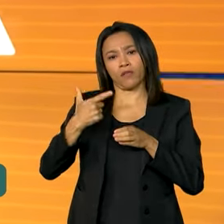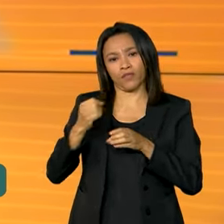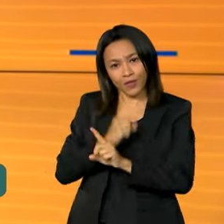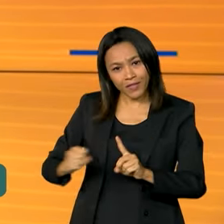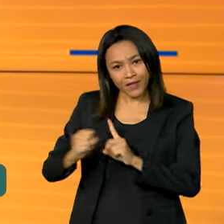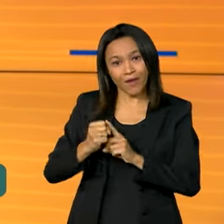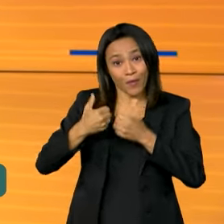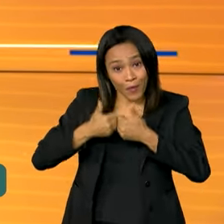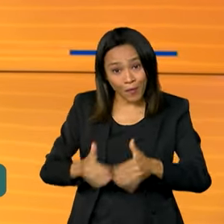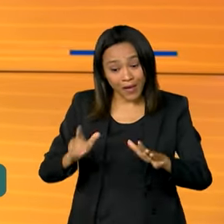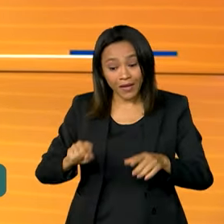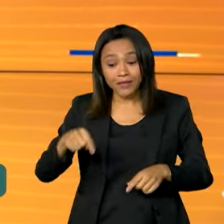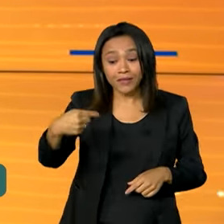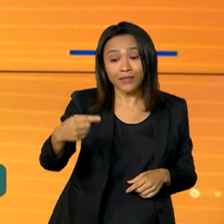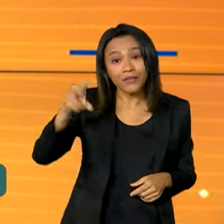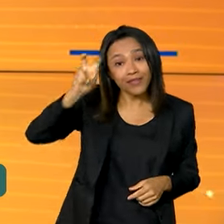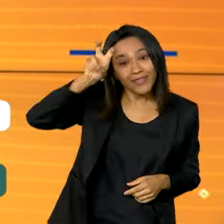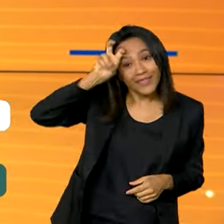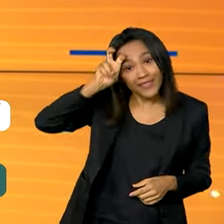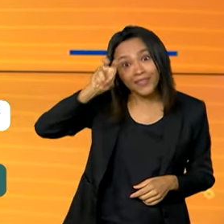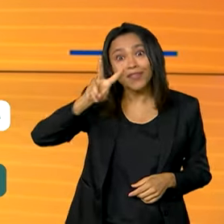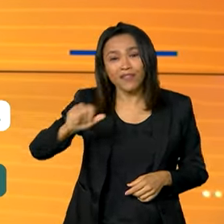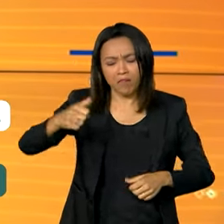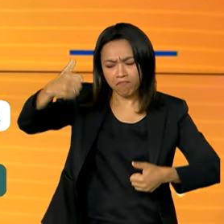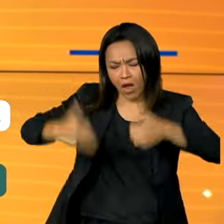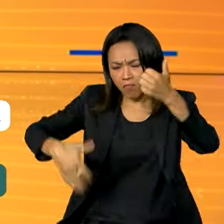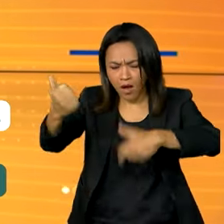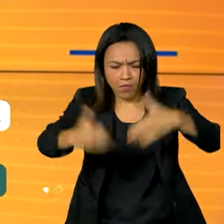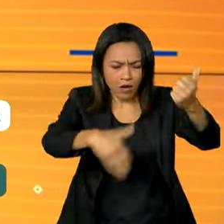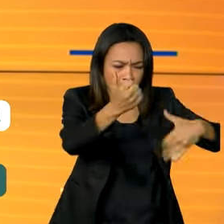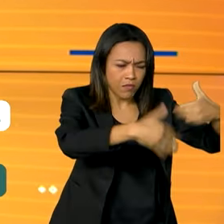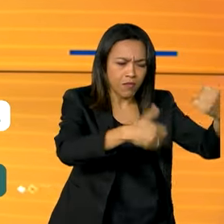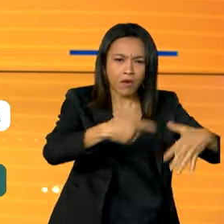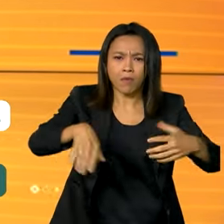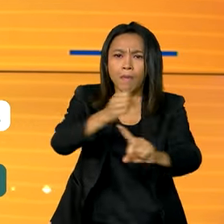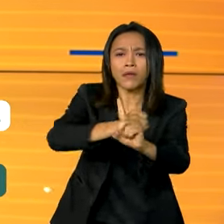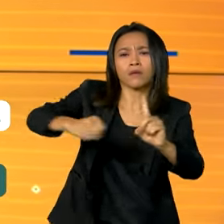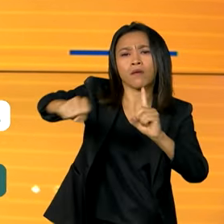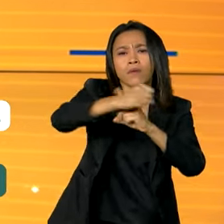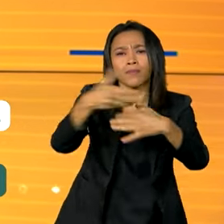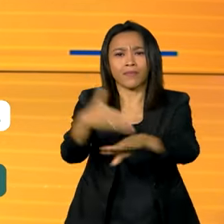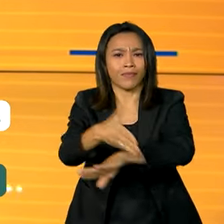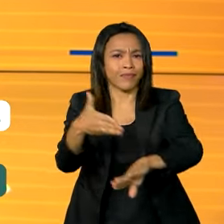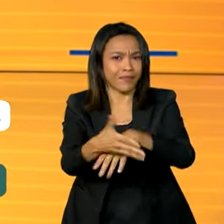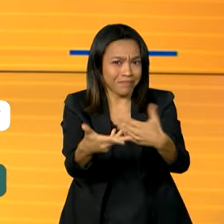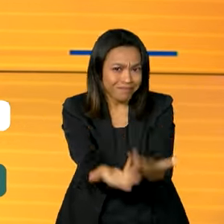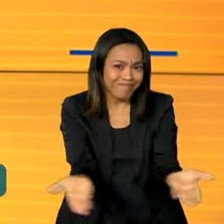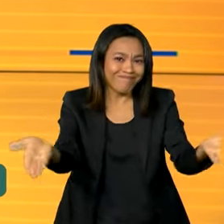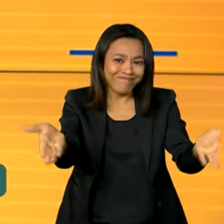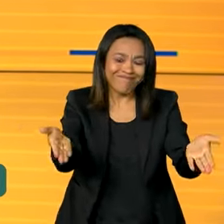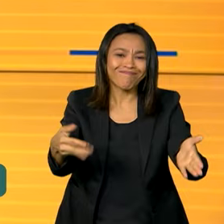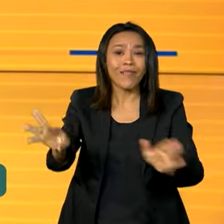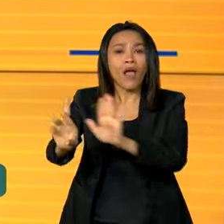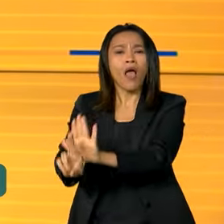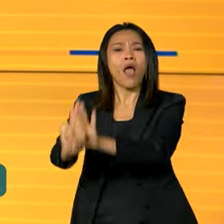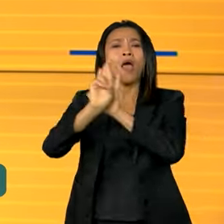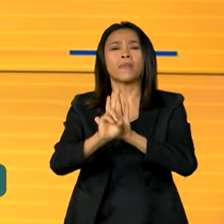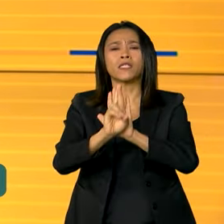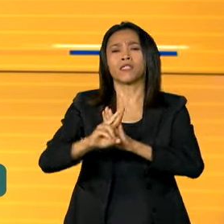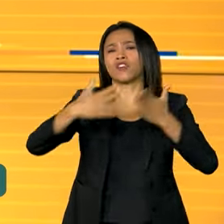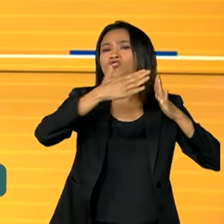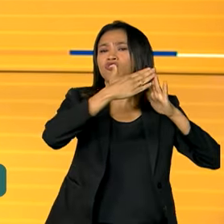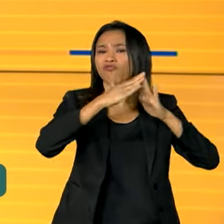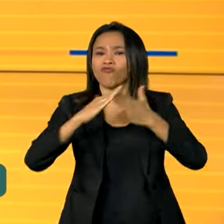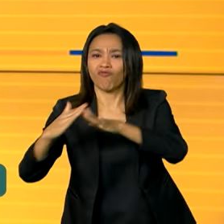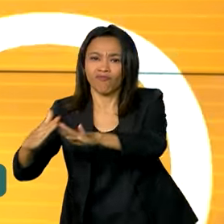quinta-feira e vai trazer a visão e a participação da sociedade civil organizada. Representantes de favelas